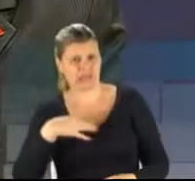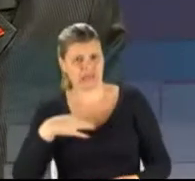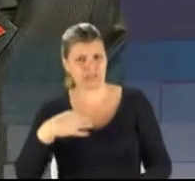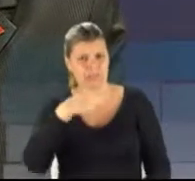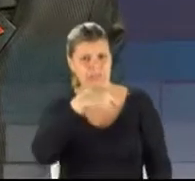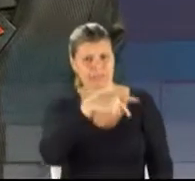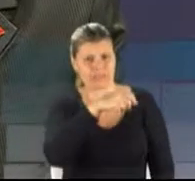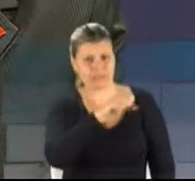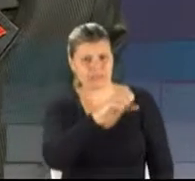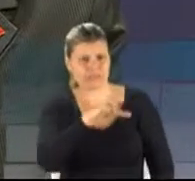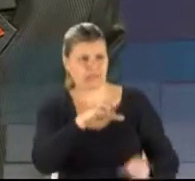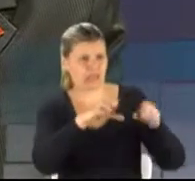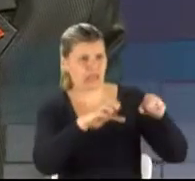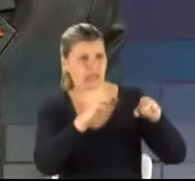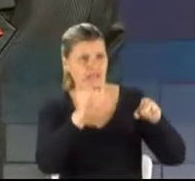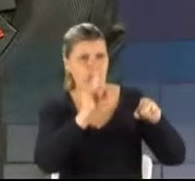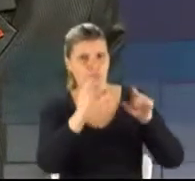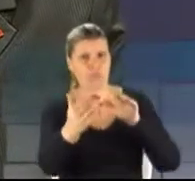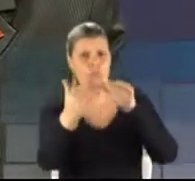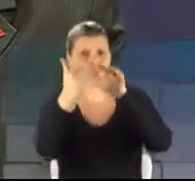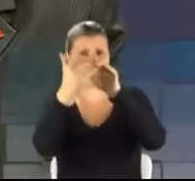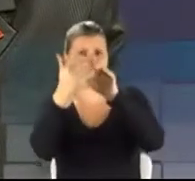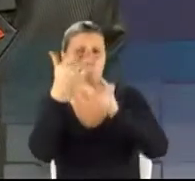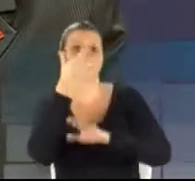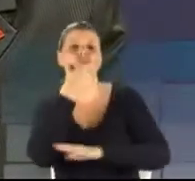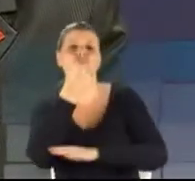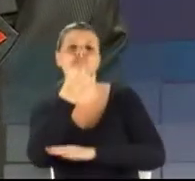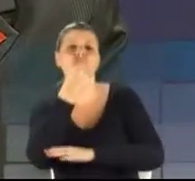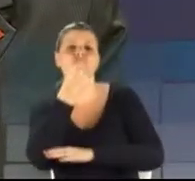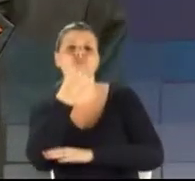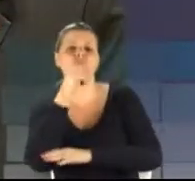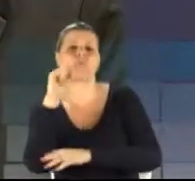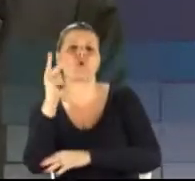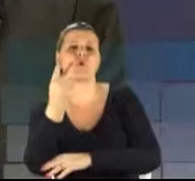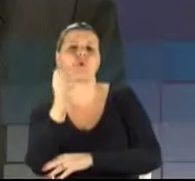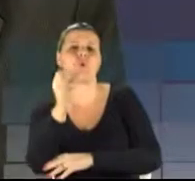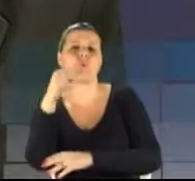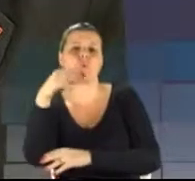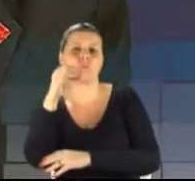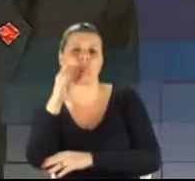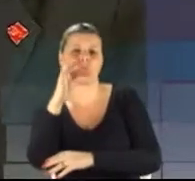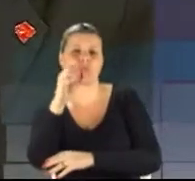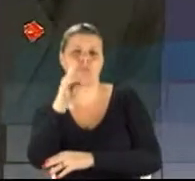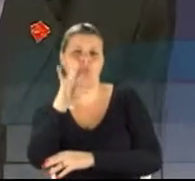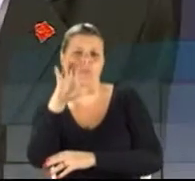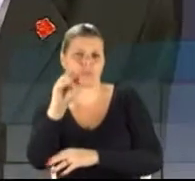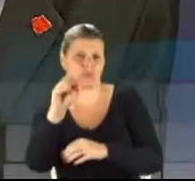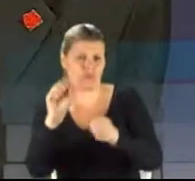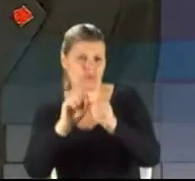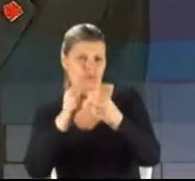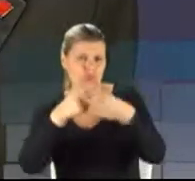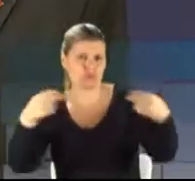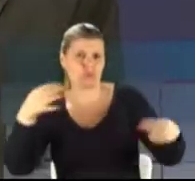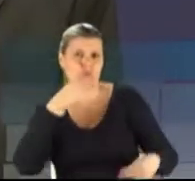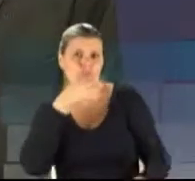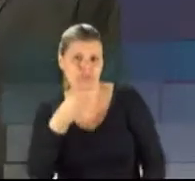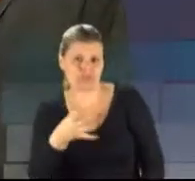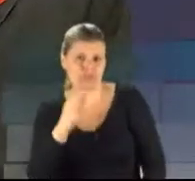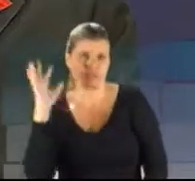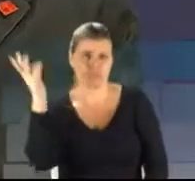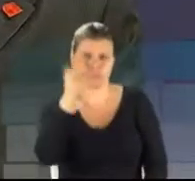concorda com um homem homofóbico, aquele lá de cima, que fez aquela porção de coisa horrível que o povo brasileiro bem sabe.